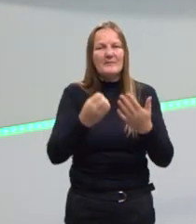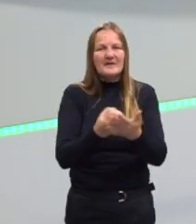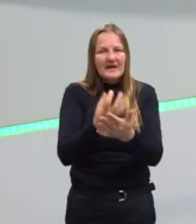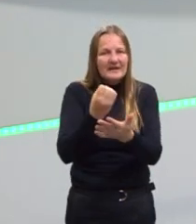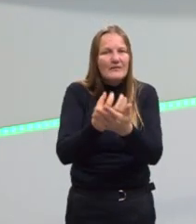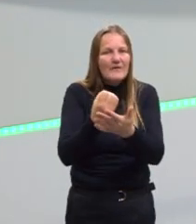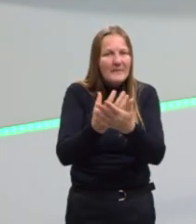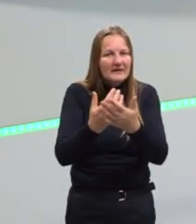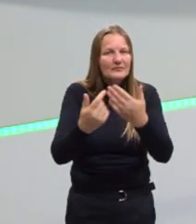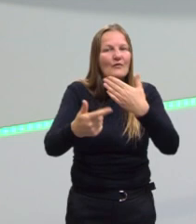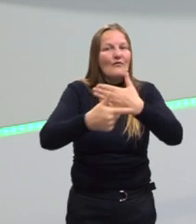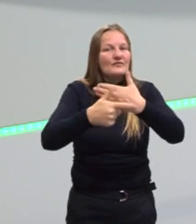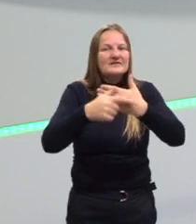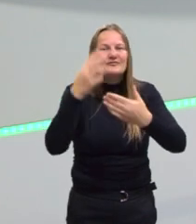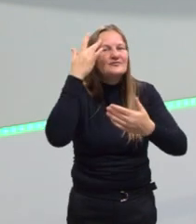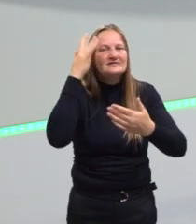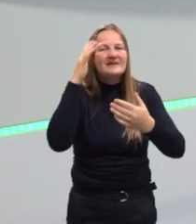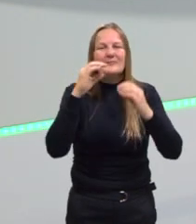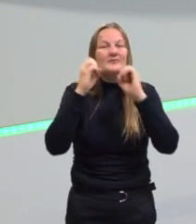significa cada uma dessas coisas?